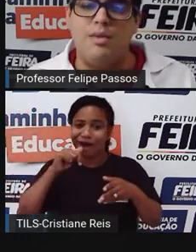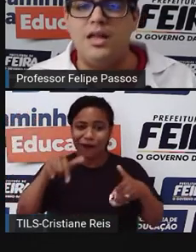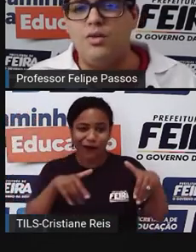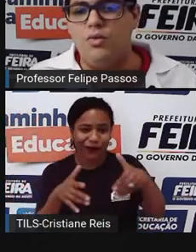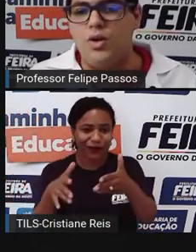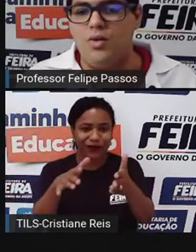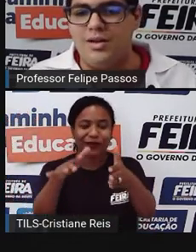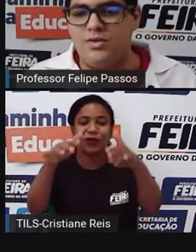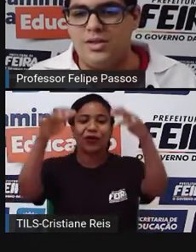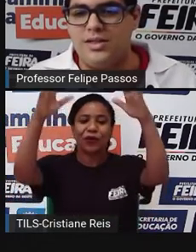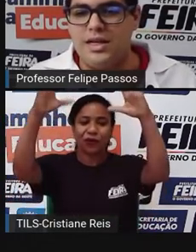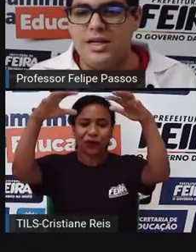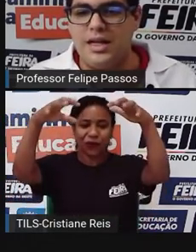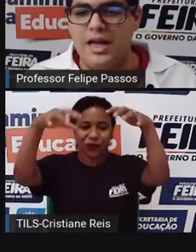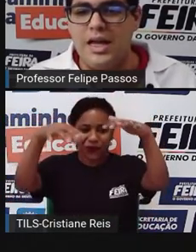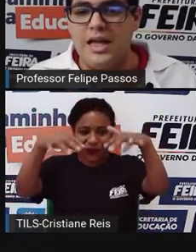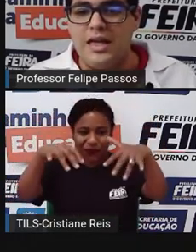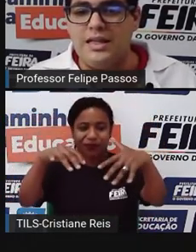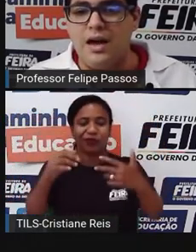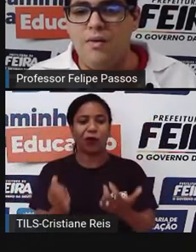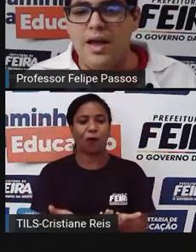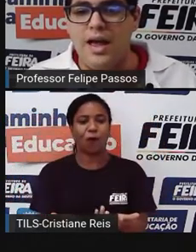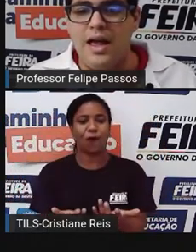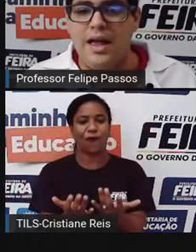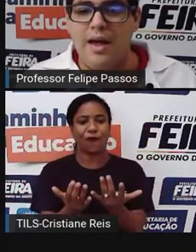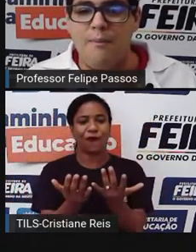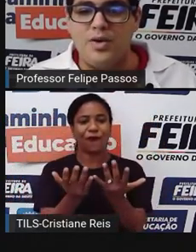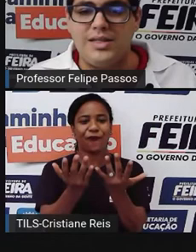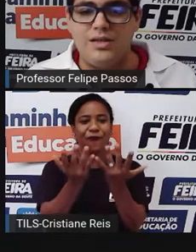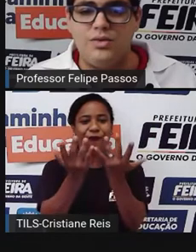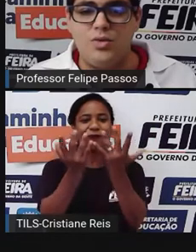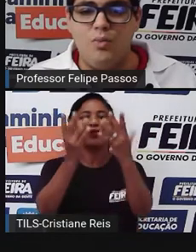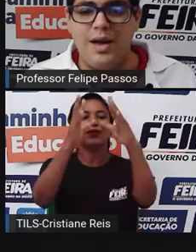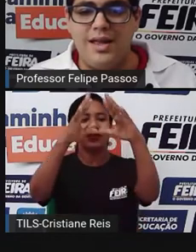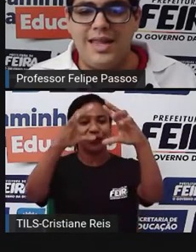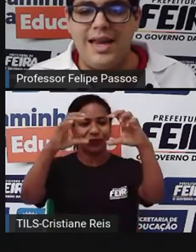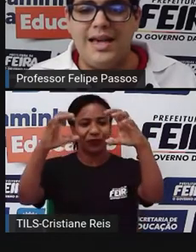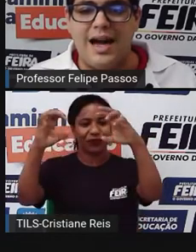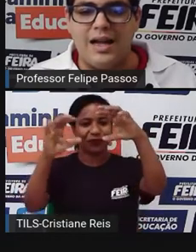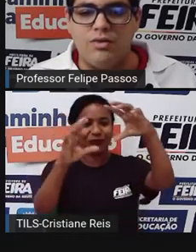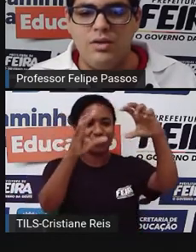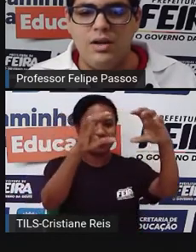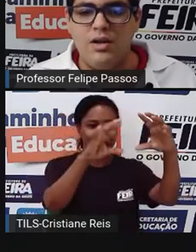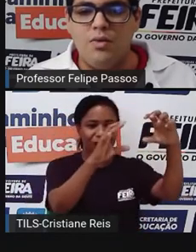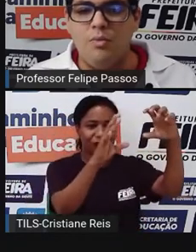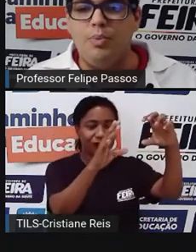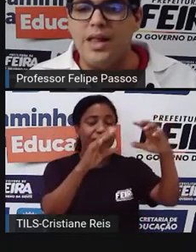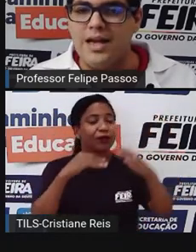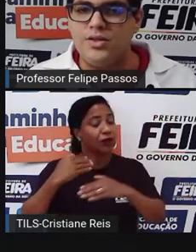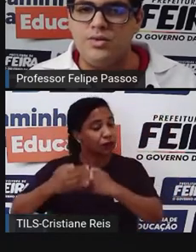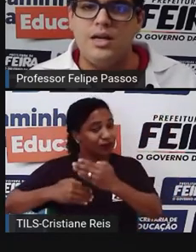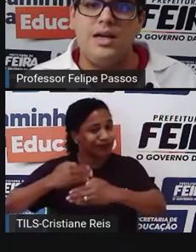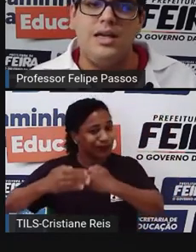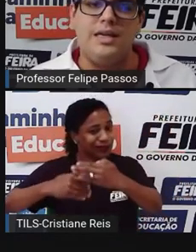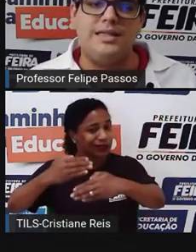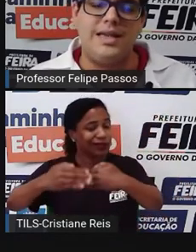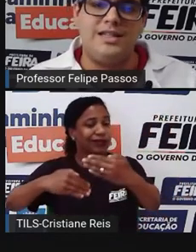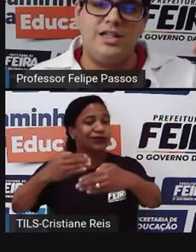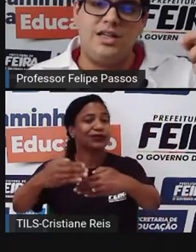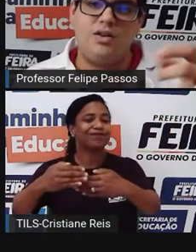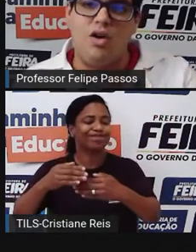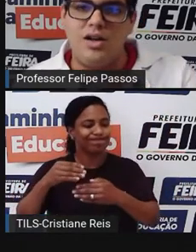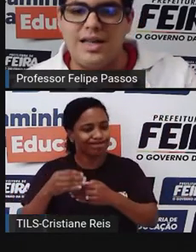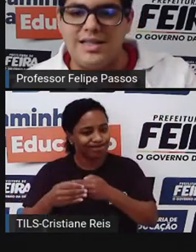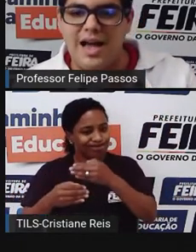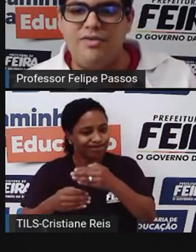alimentam o rio Amazonas. Então, é um processo super delicado, complexo, e que se